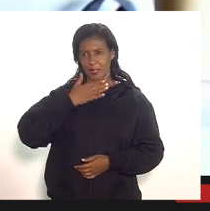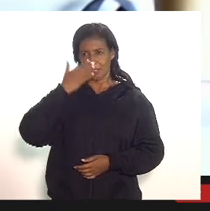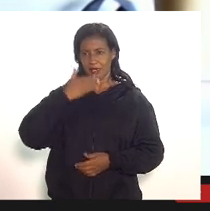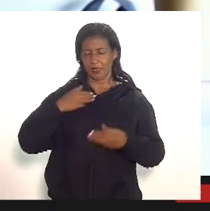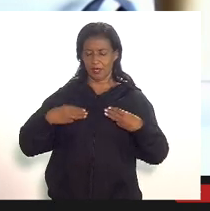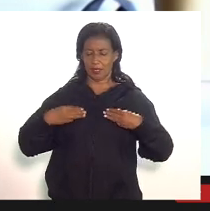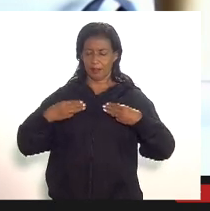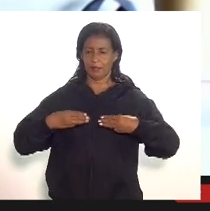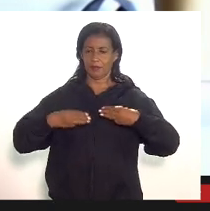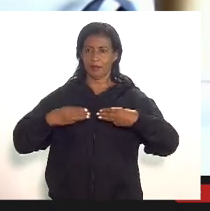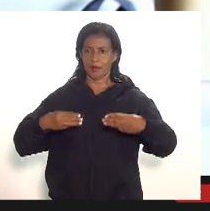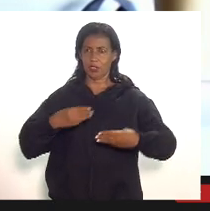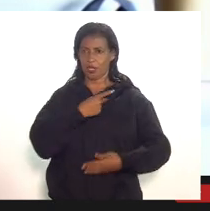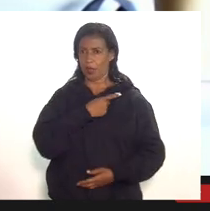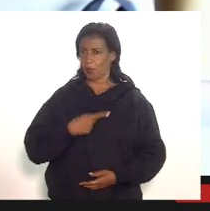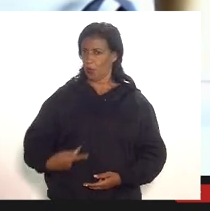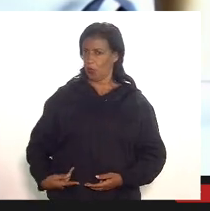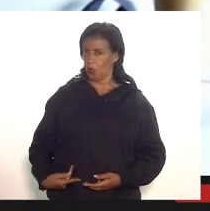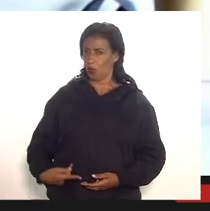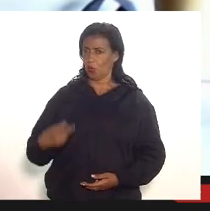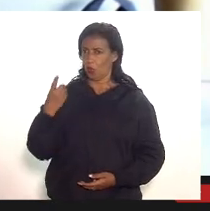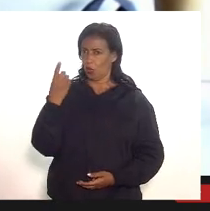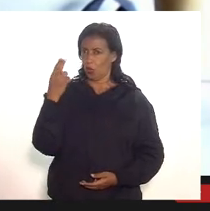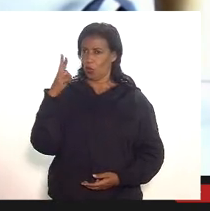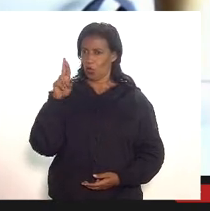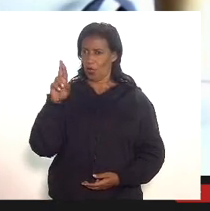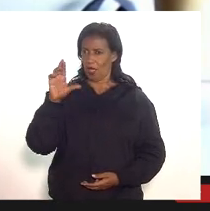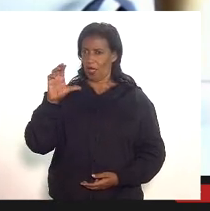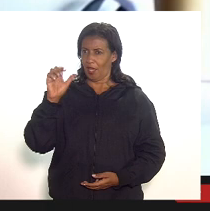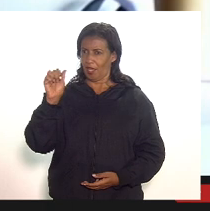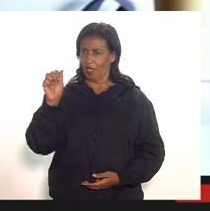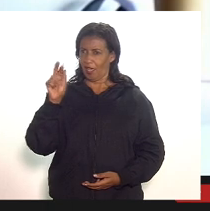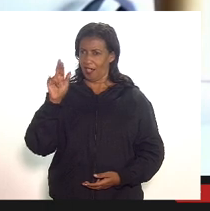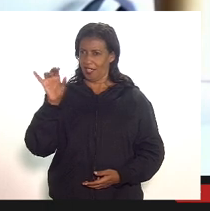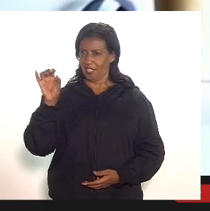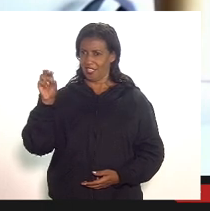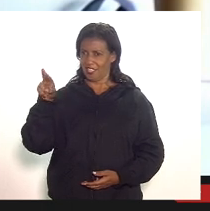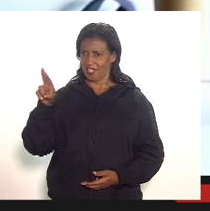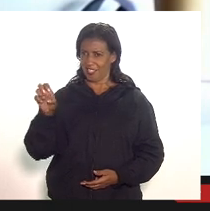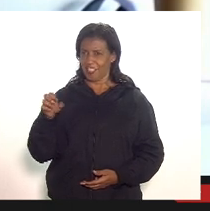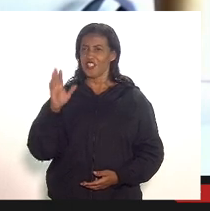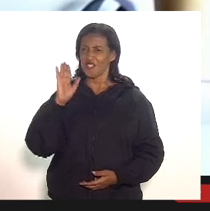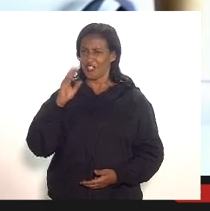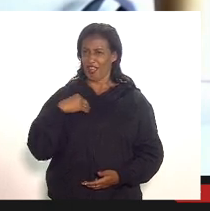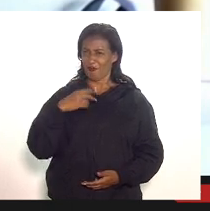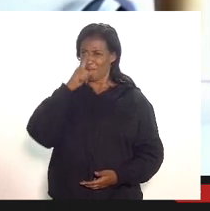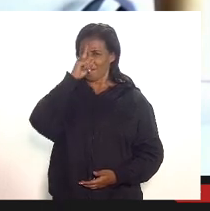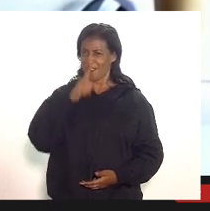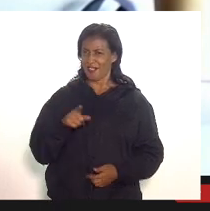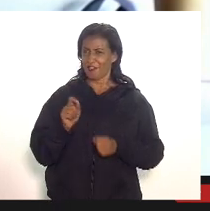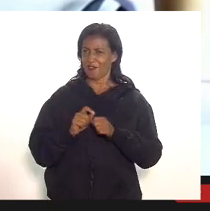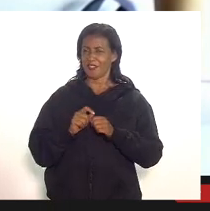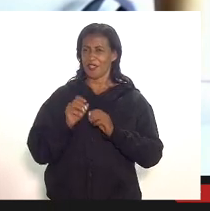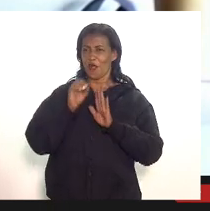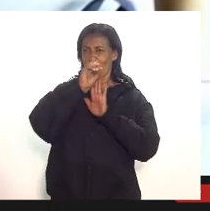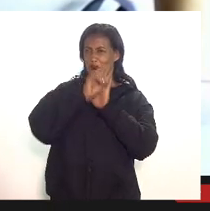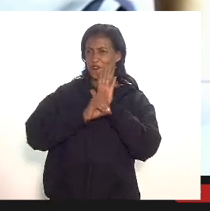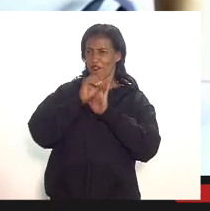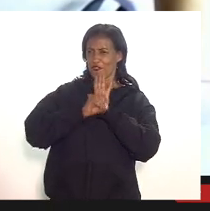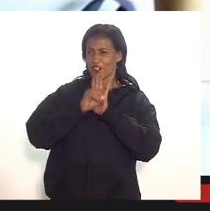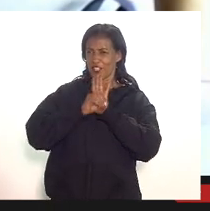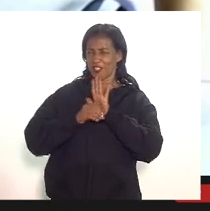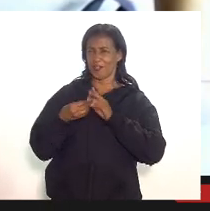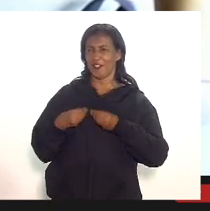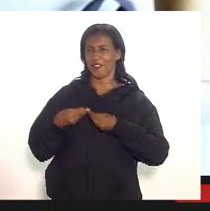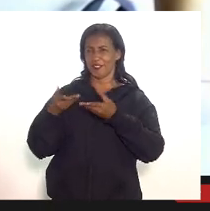doutora Karine já vou mandar fazer o ofício para a próxima reunião doutora Karine agradecer a